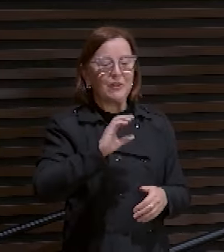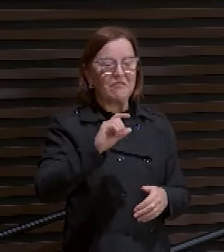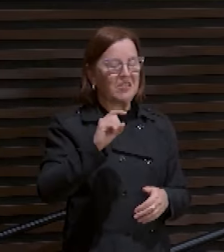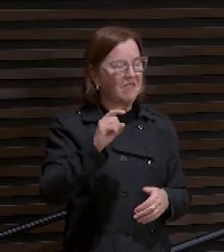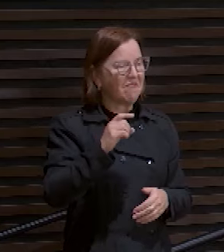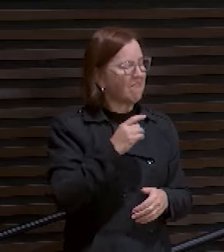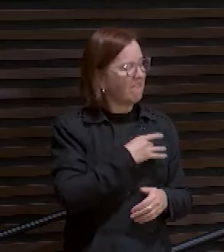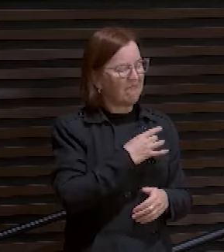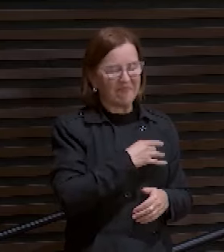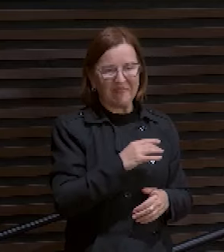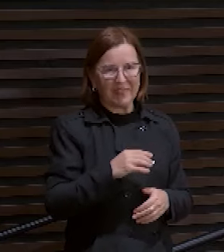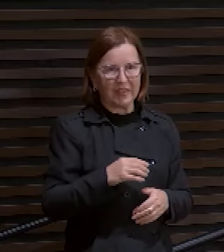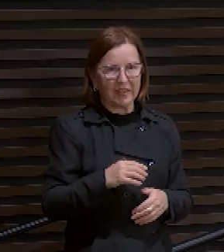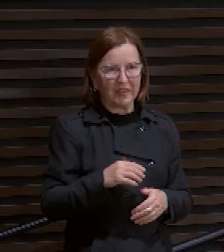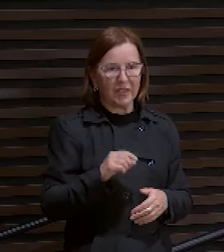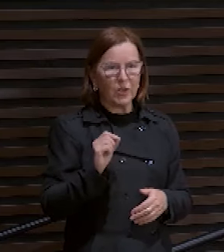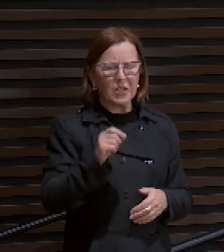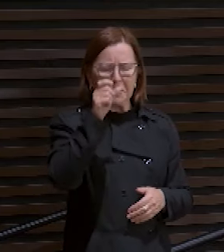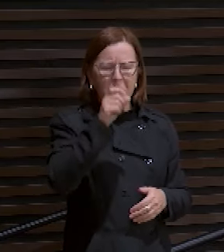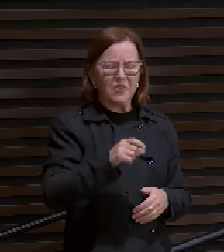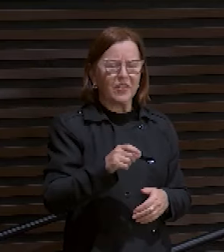O que me pode fazer um simples mortal?